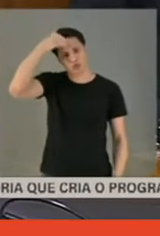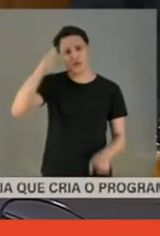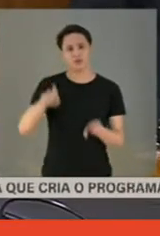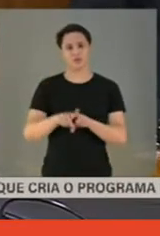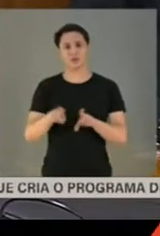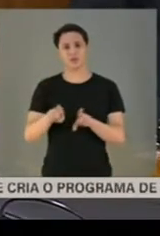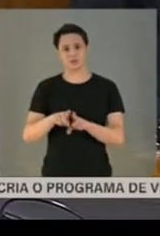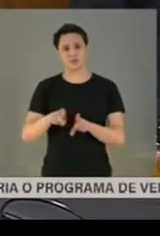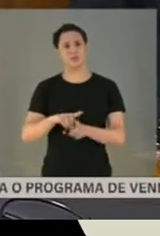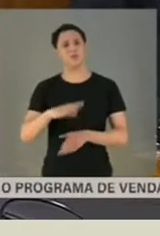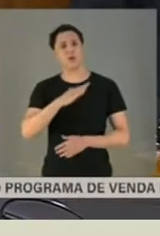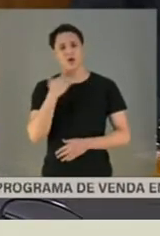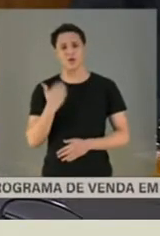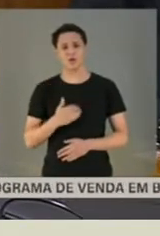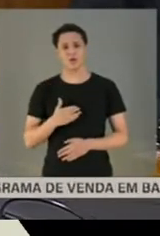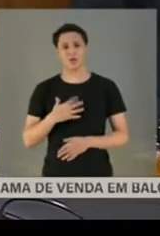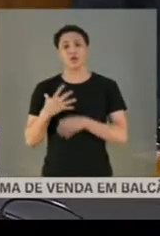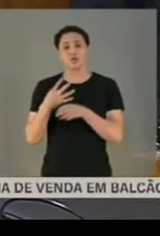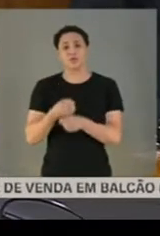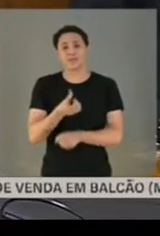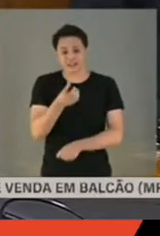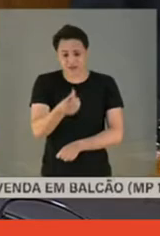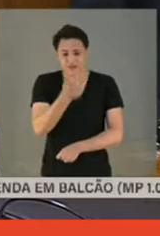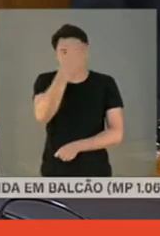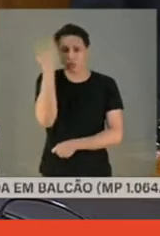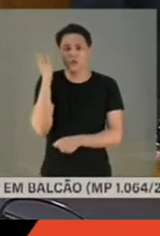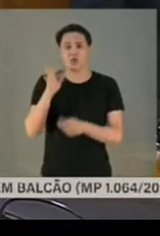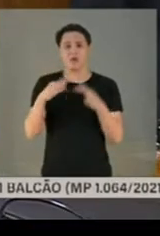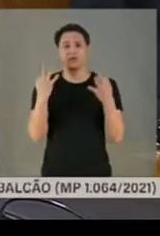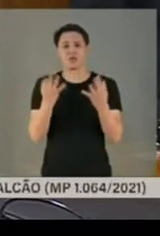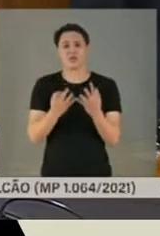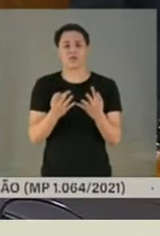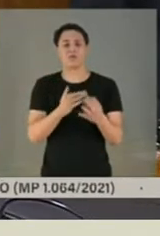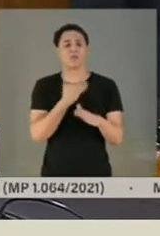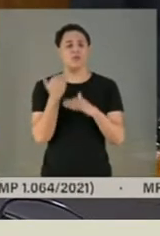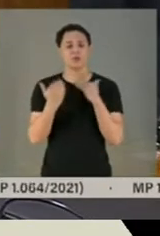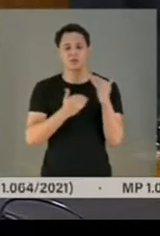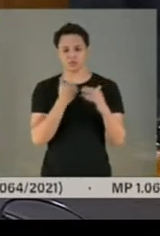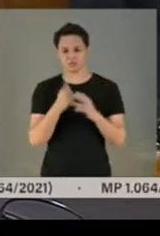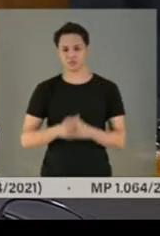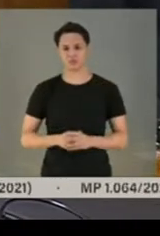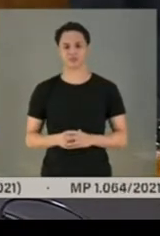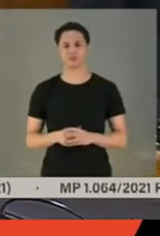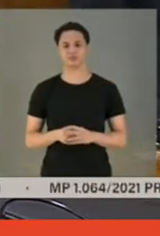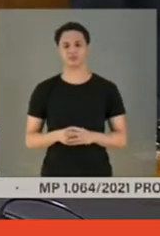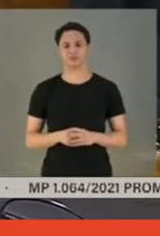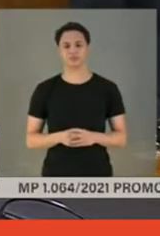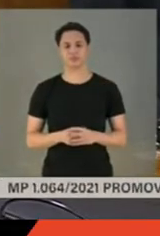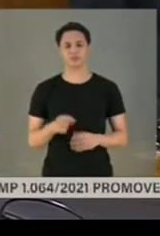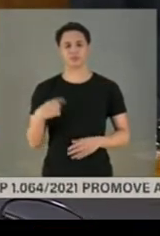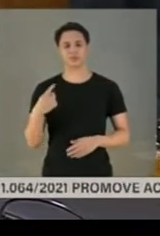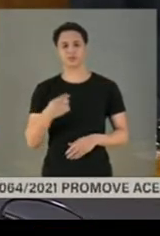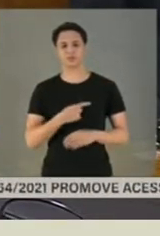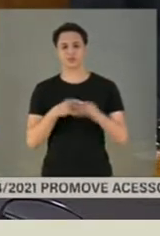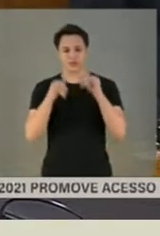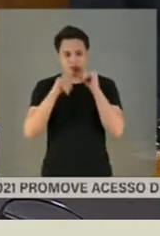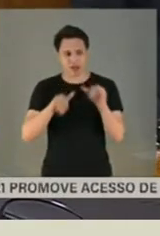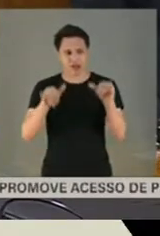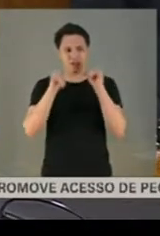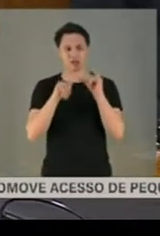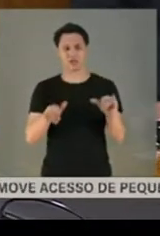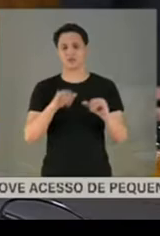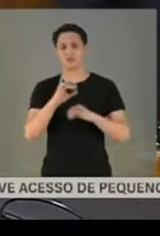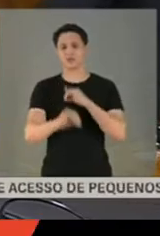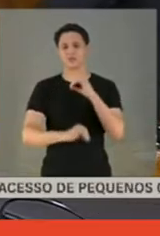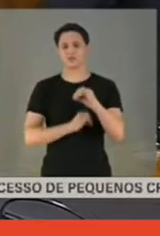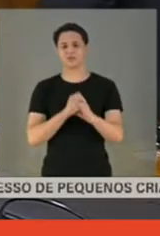seis membros. Nesse período, e nós fazendo campanha pela internet, porque nesse